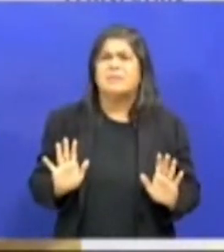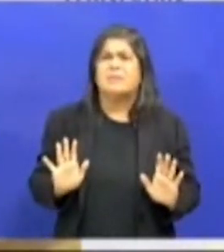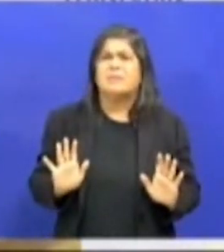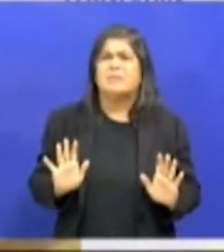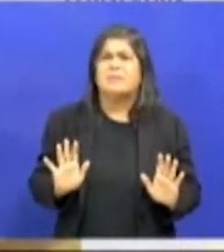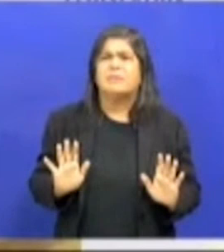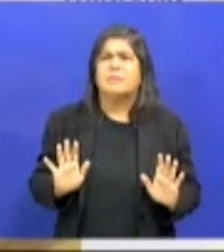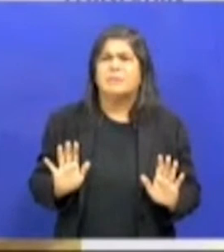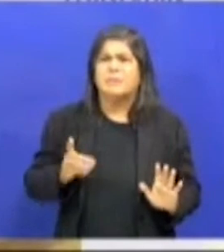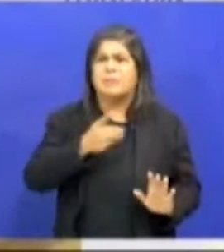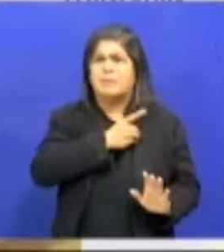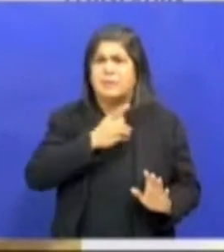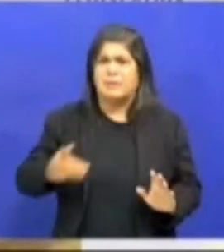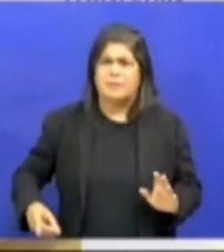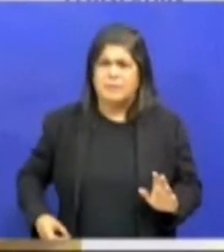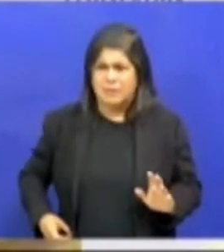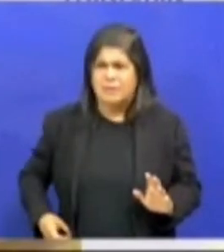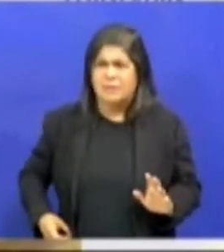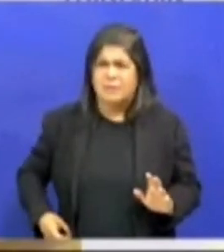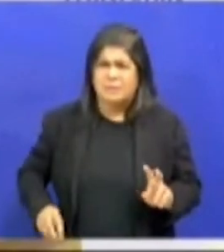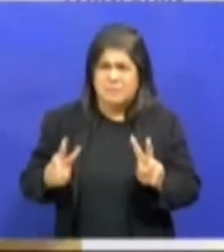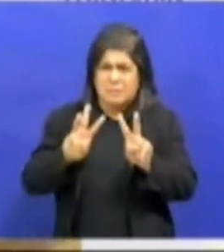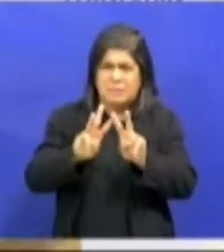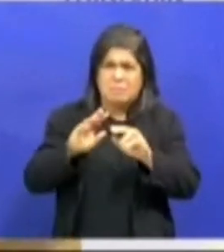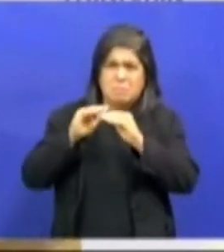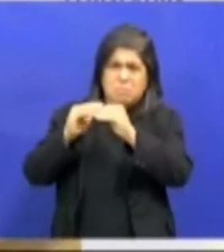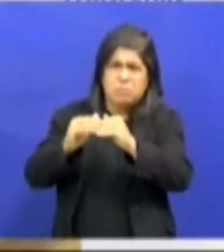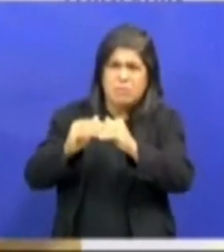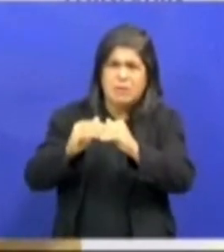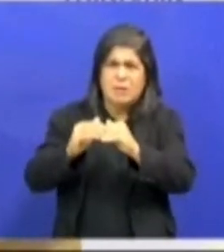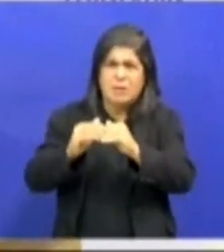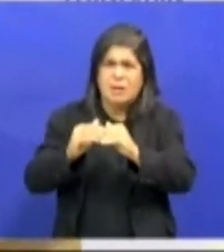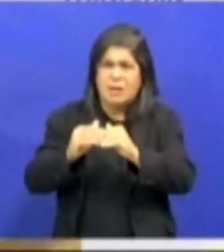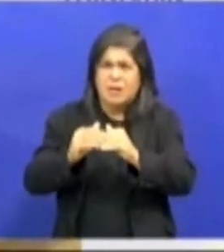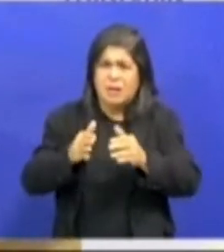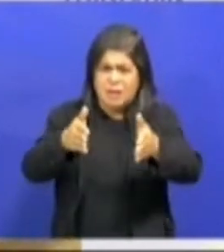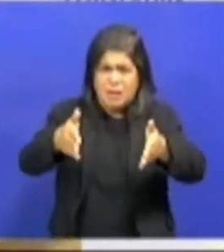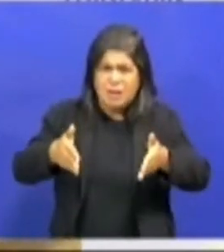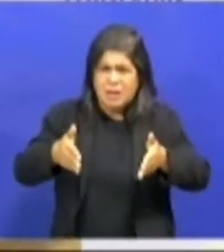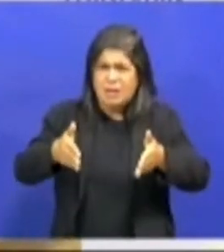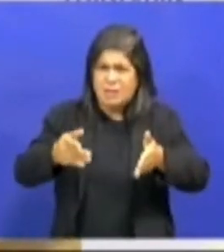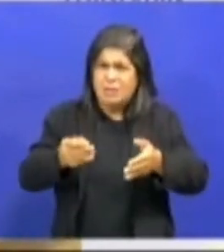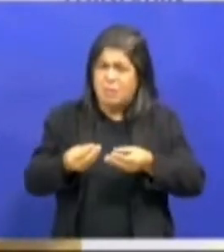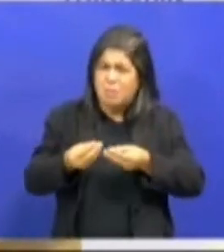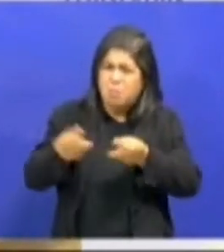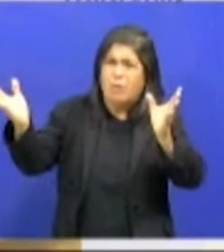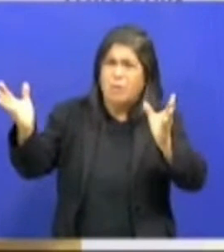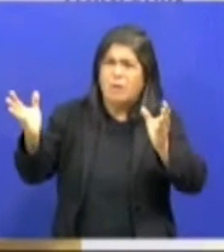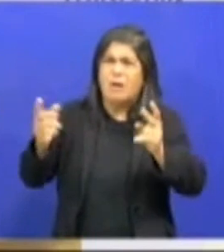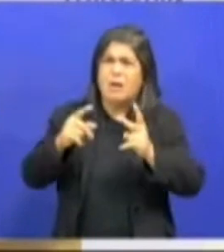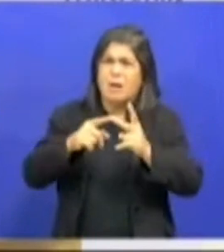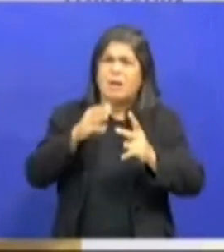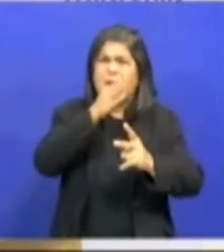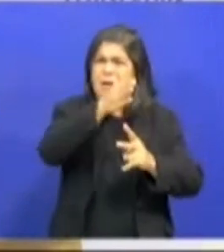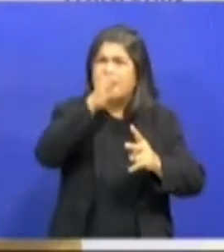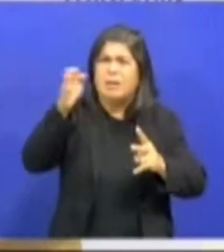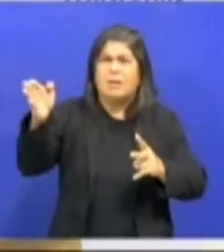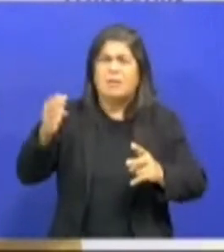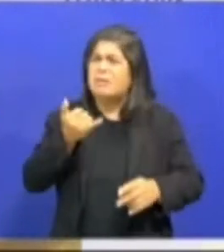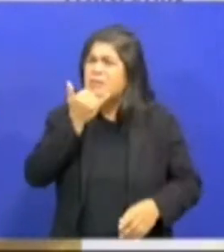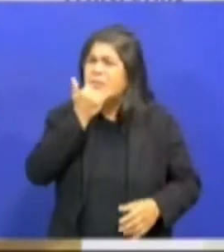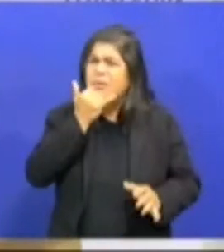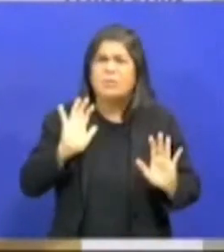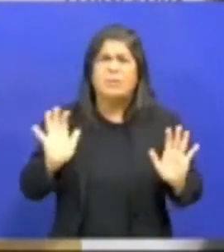Deputado dizer que eu só faço dar caixão e participar de enterro. Isso pra mim